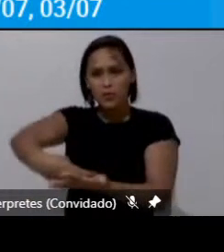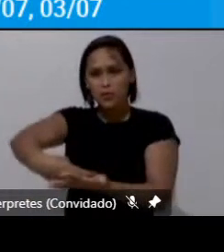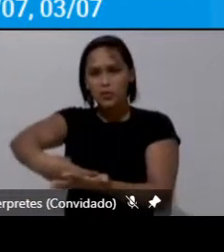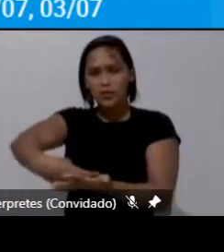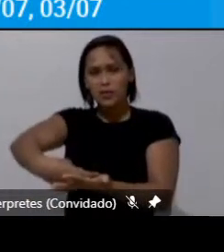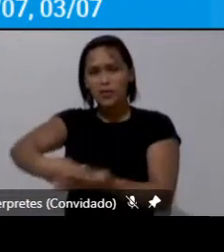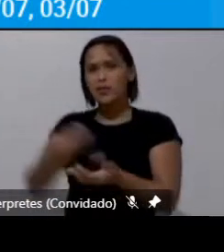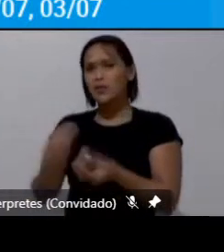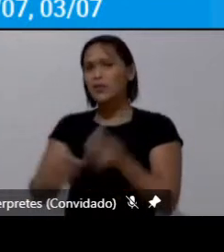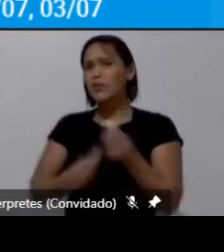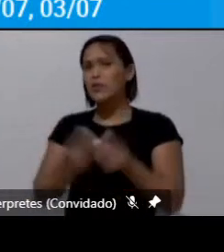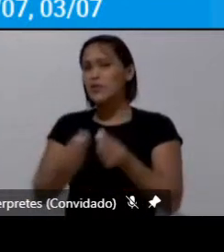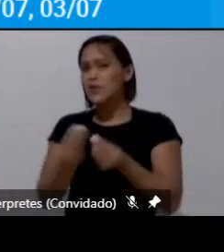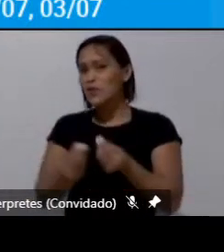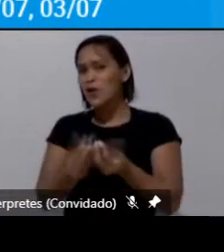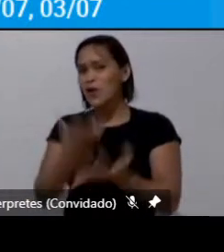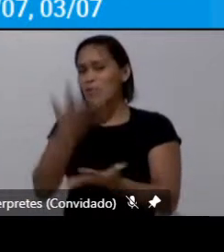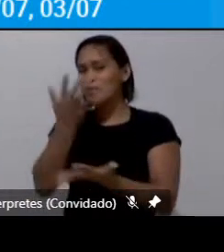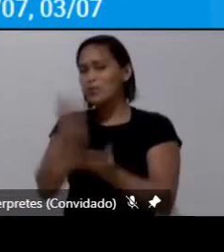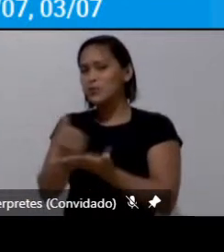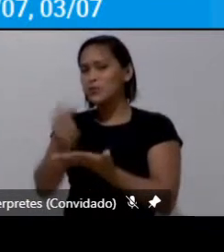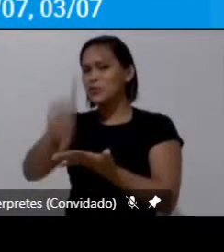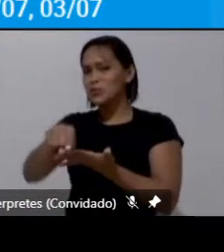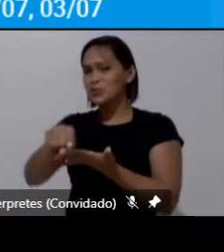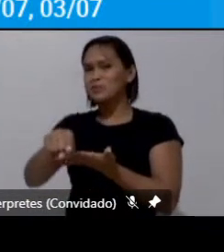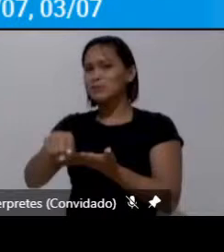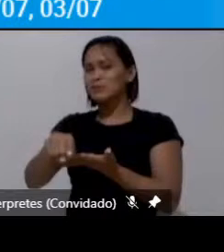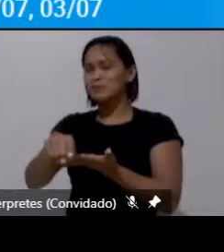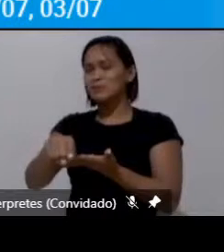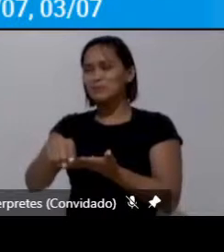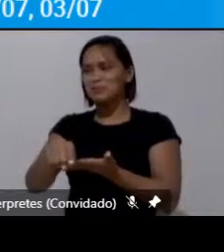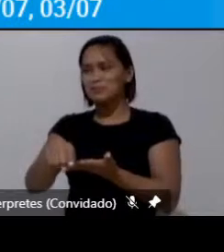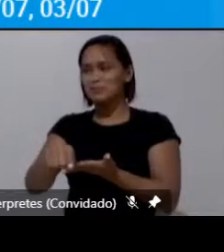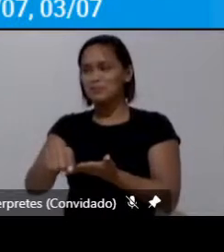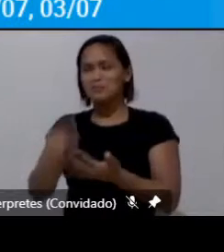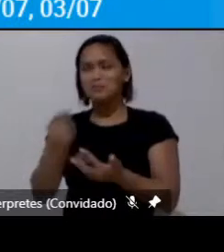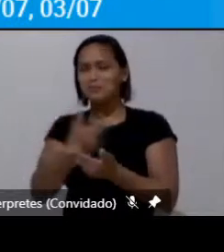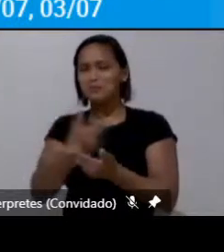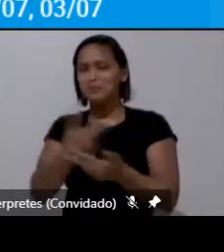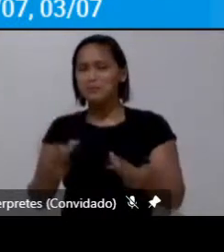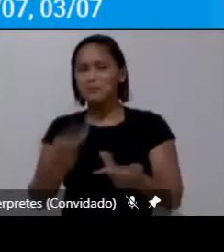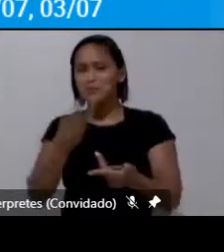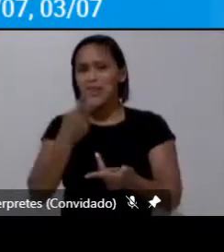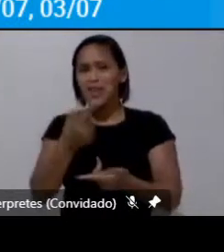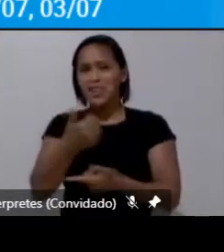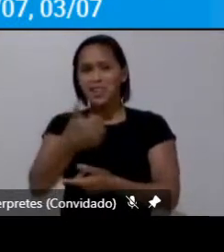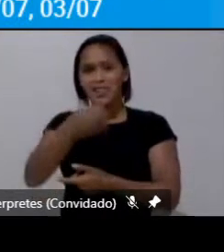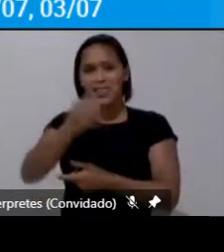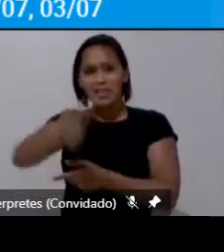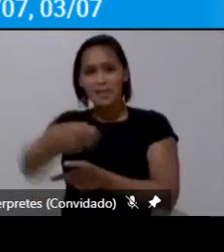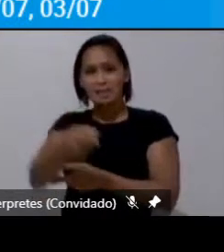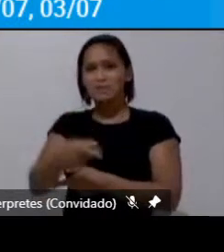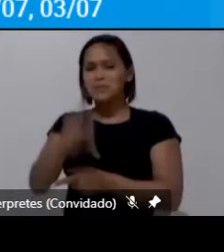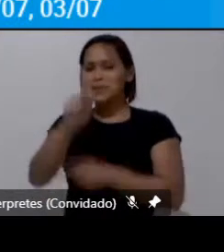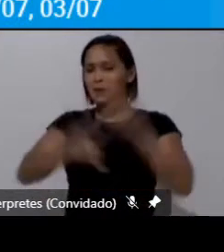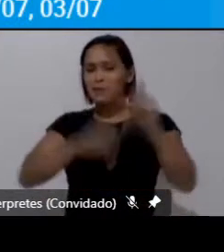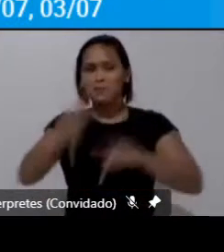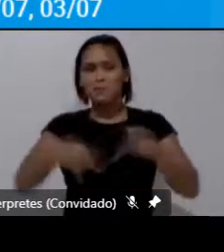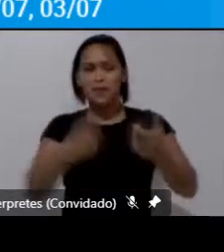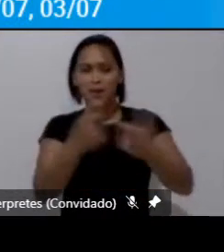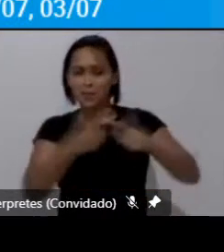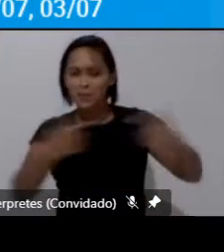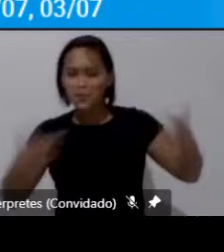respirador disponíveis para territórios com até 10 mil habitantes e aí o tamanho da